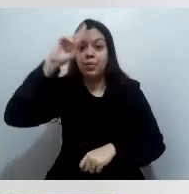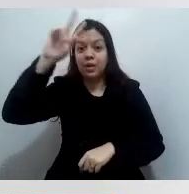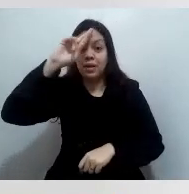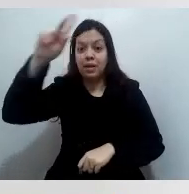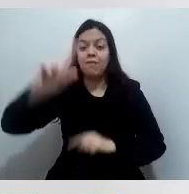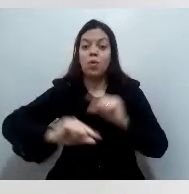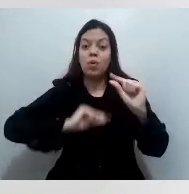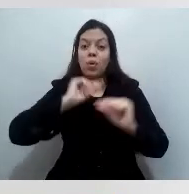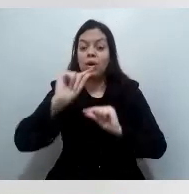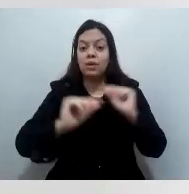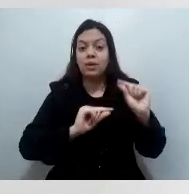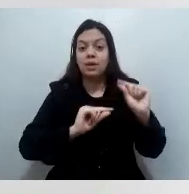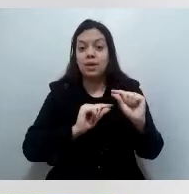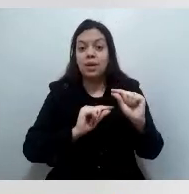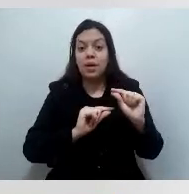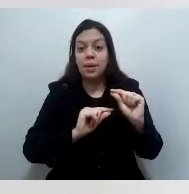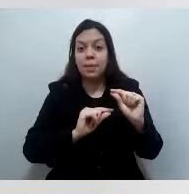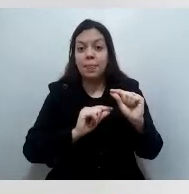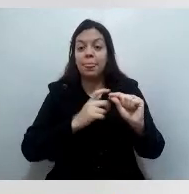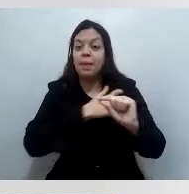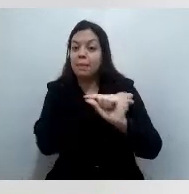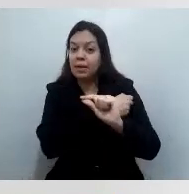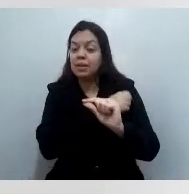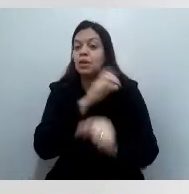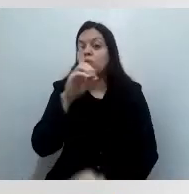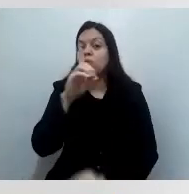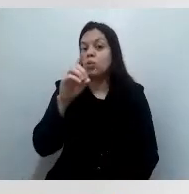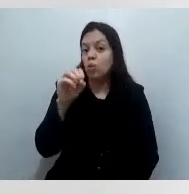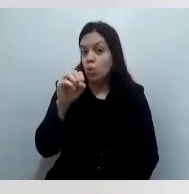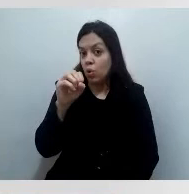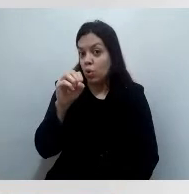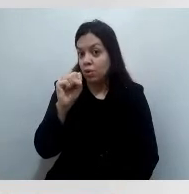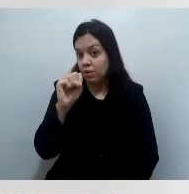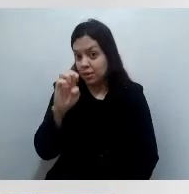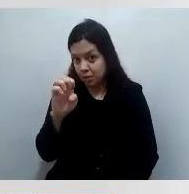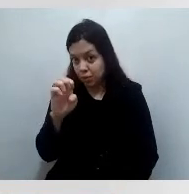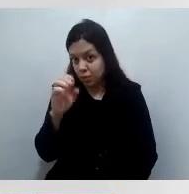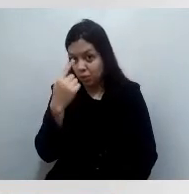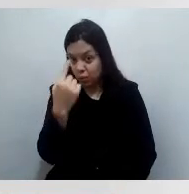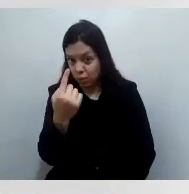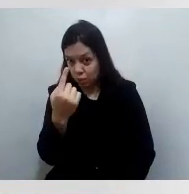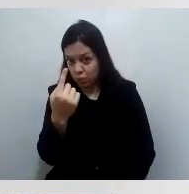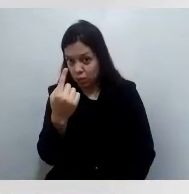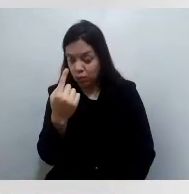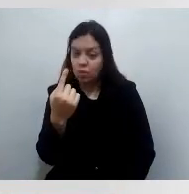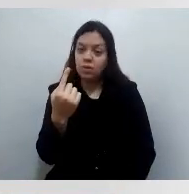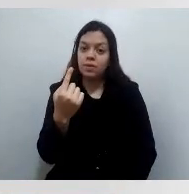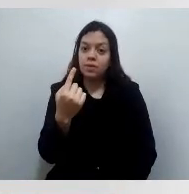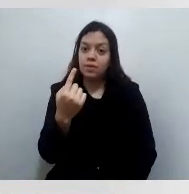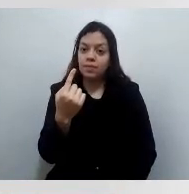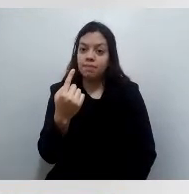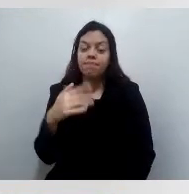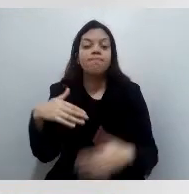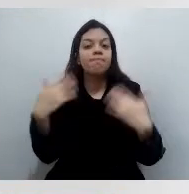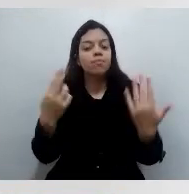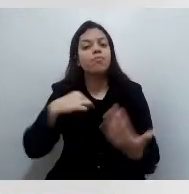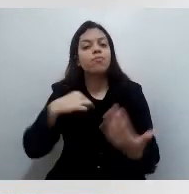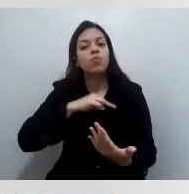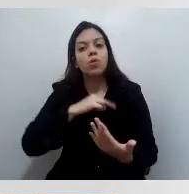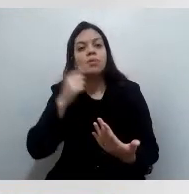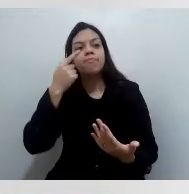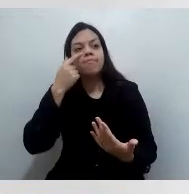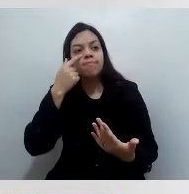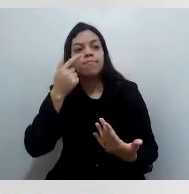dá a aplicação da dose 2 como dose 1. Quando nós fizemos esse levantamento no Estado,